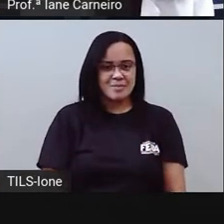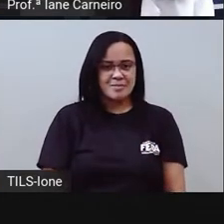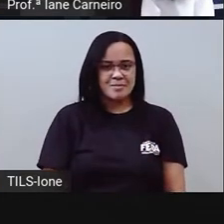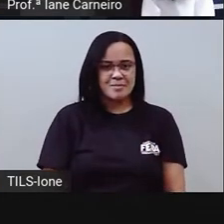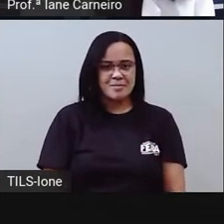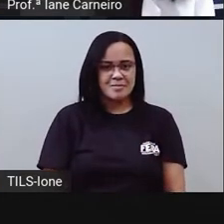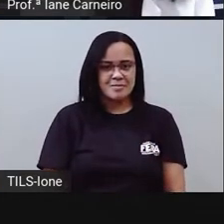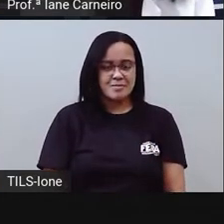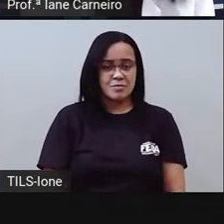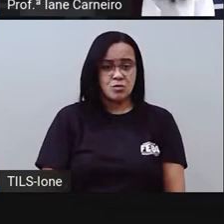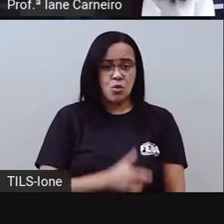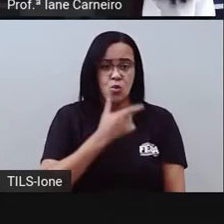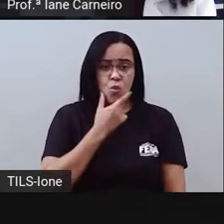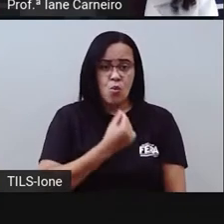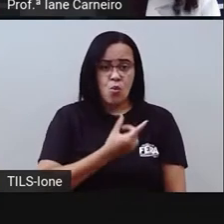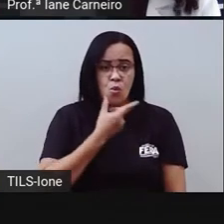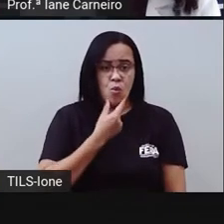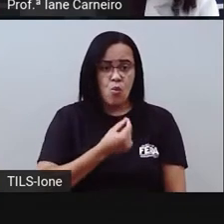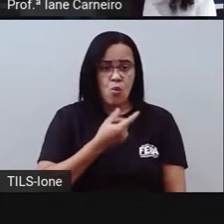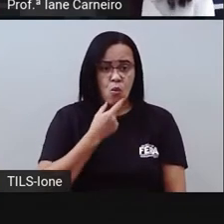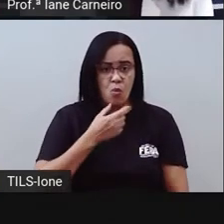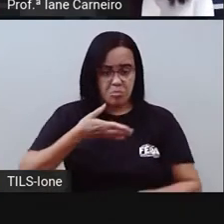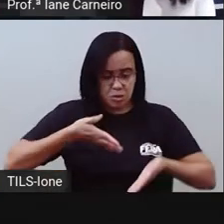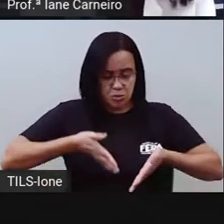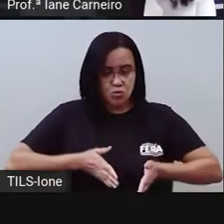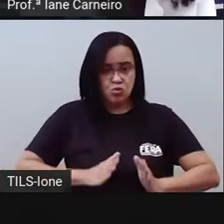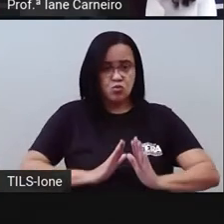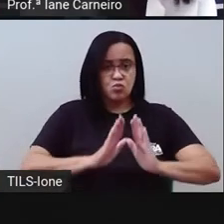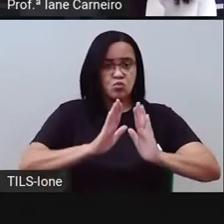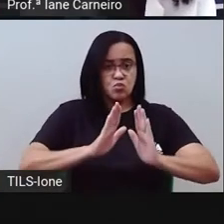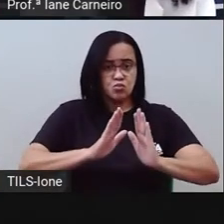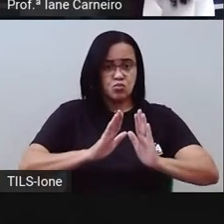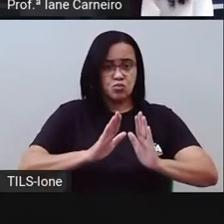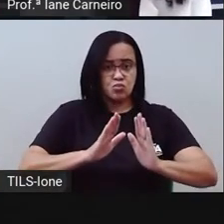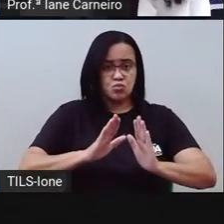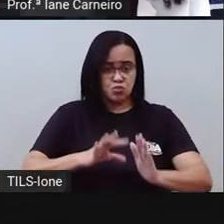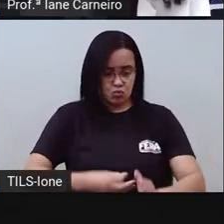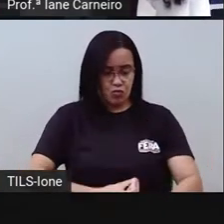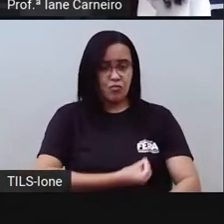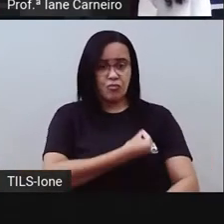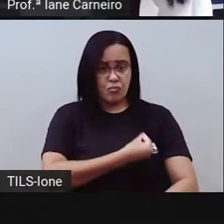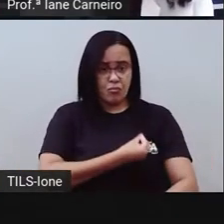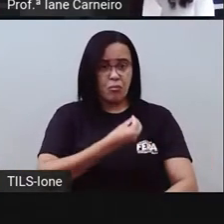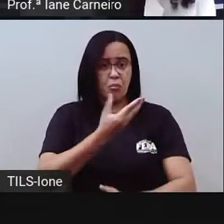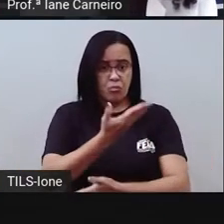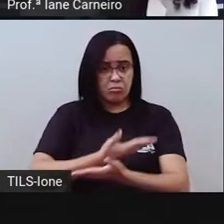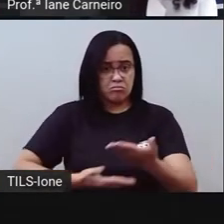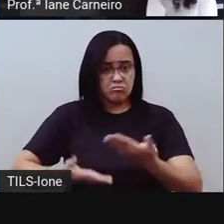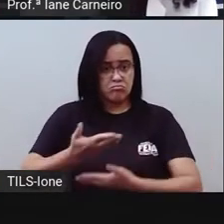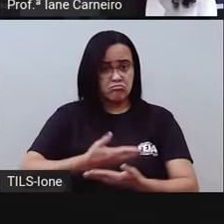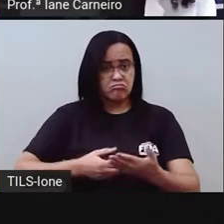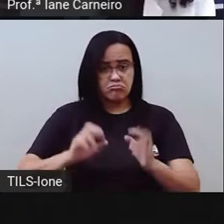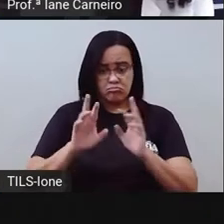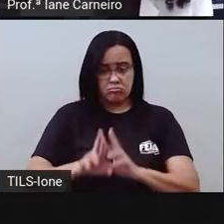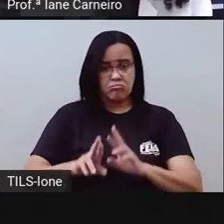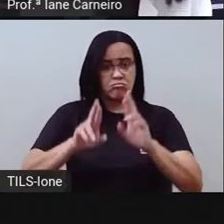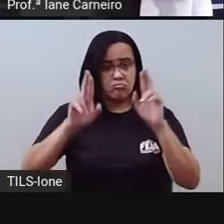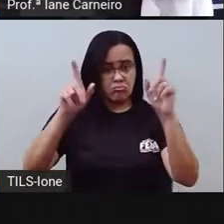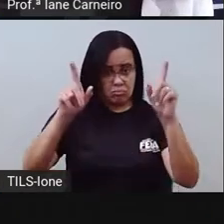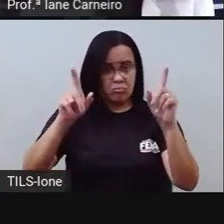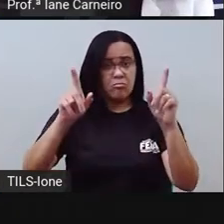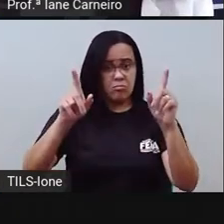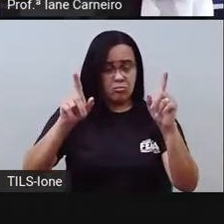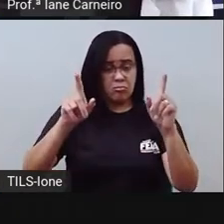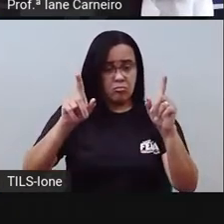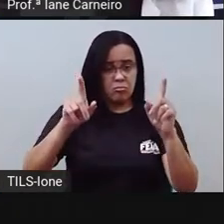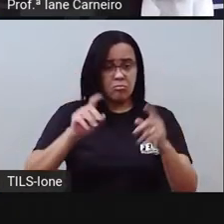Os homenzinhos, desde o nascimento, conviviam com as suas diferenças, que não se resumiam somente à